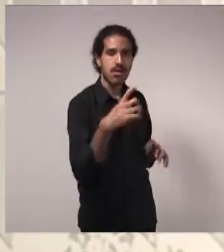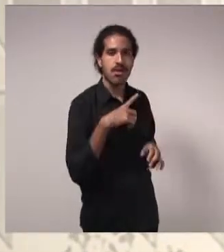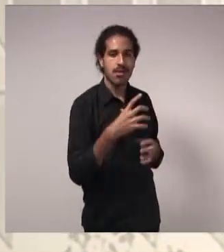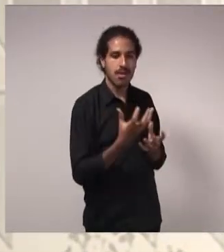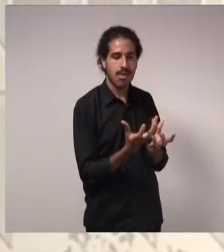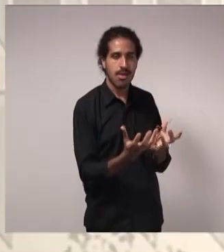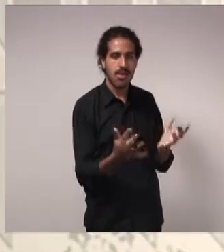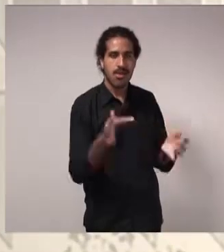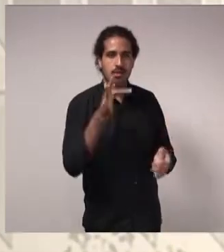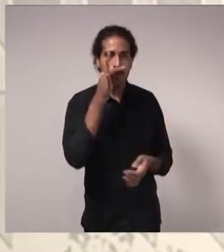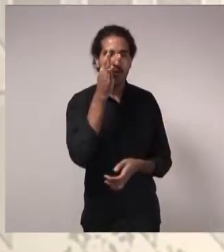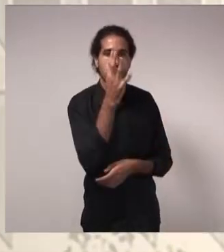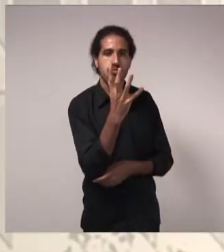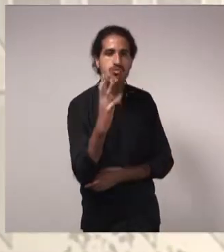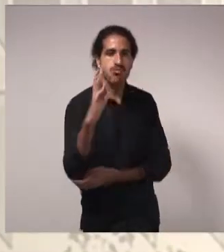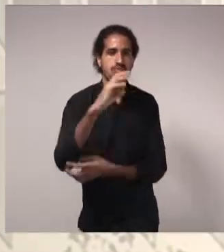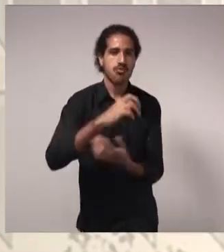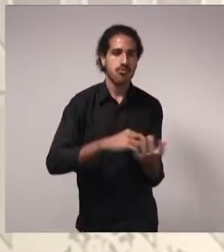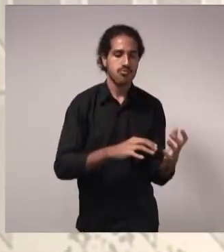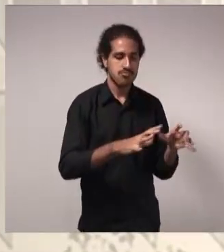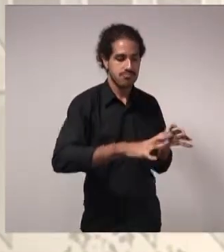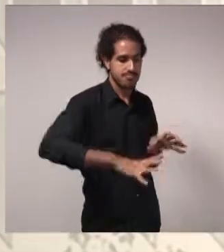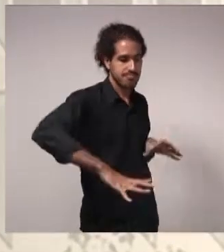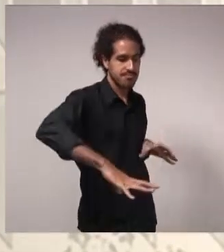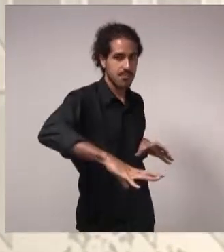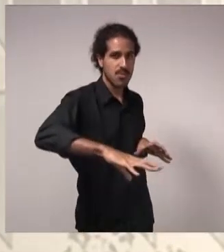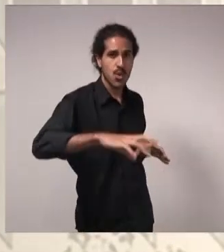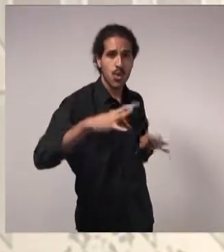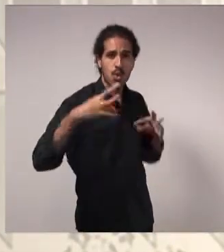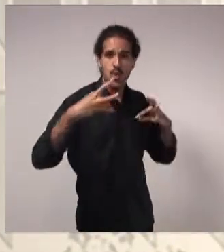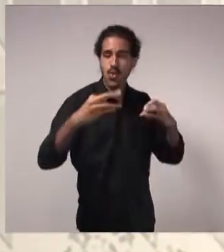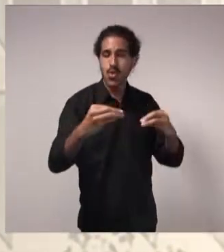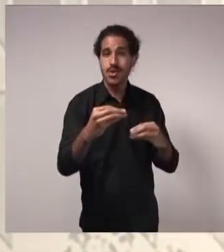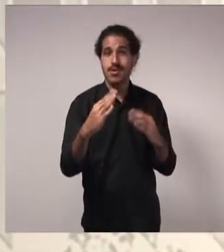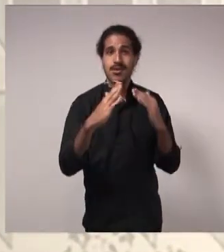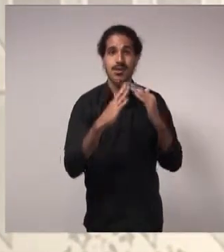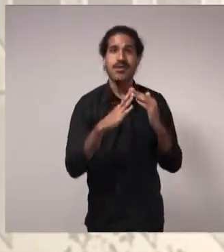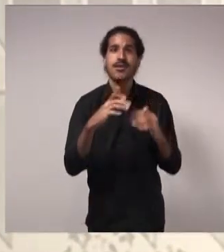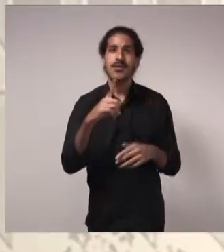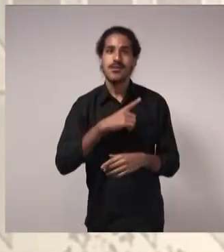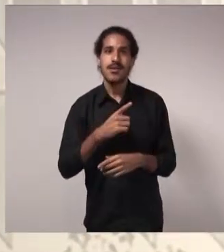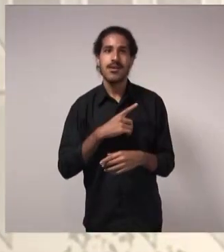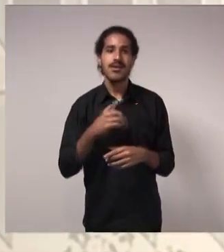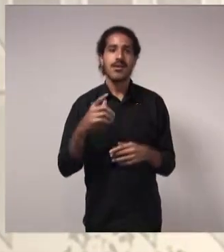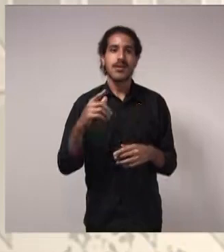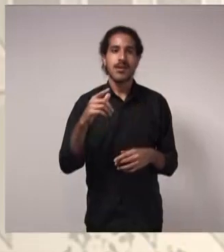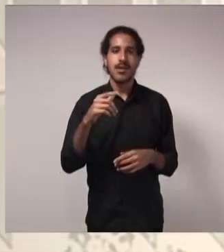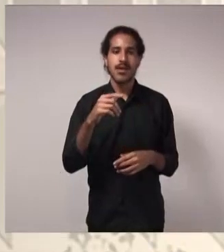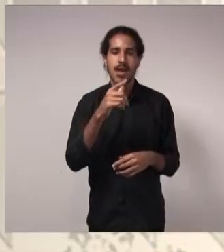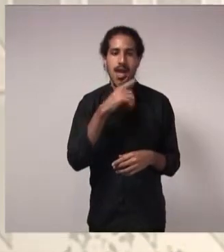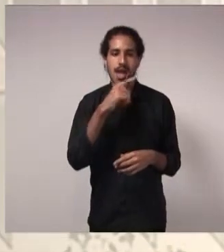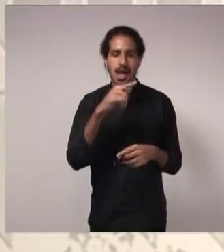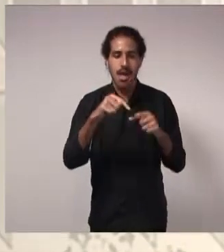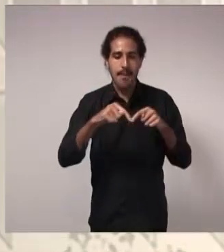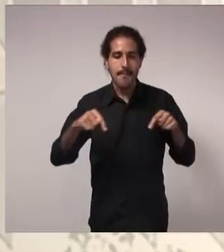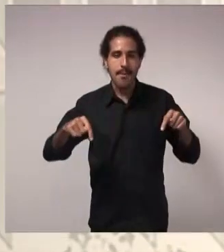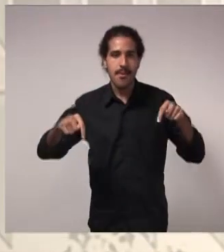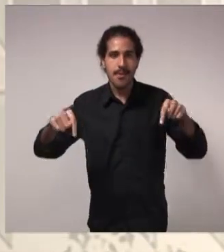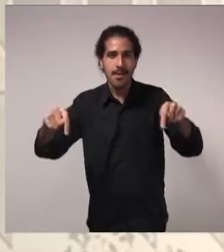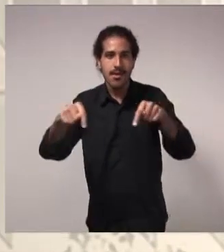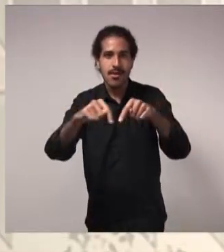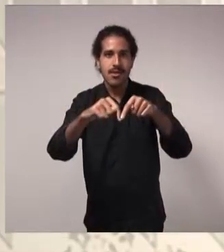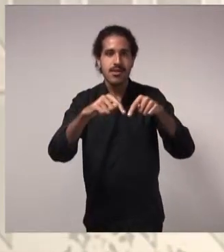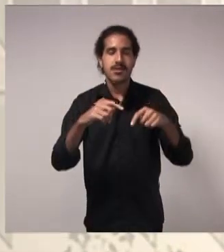mil metros quadrados de área verde. Todas as casas têm uma piscina, tem varanda. Então, esses fatores